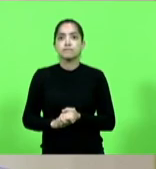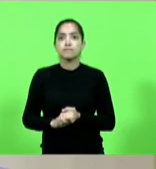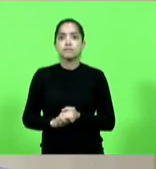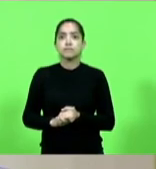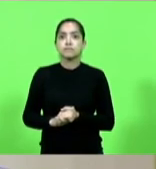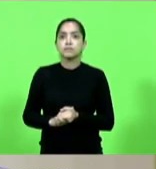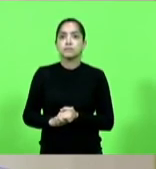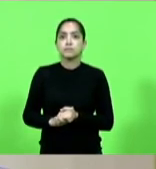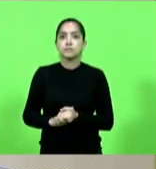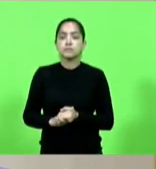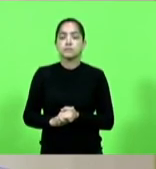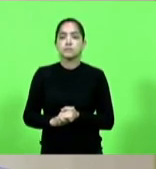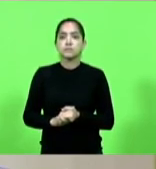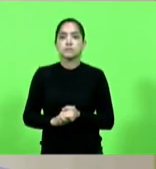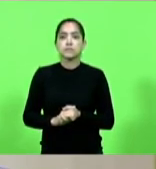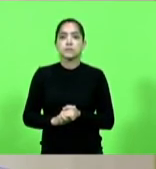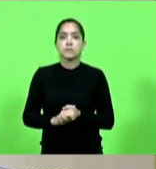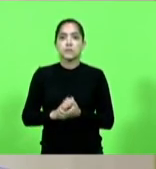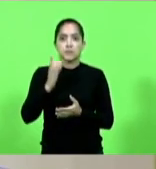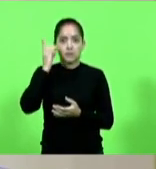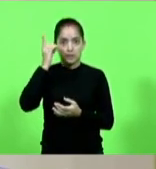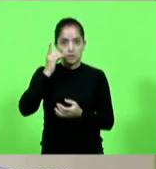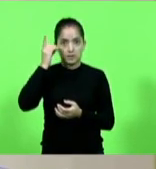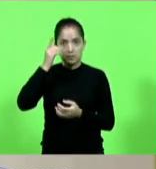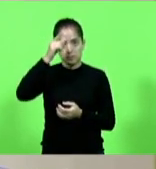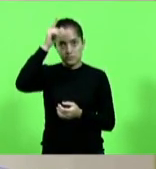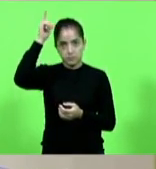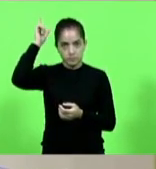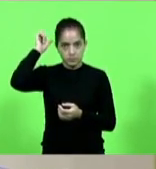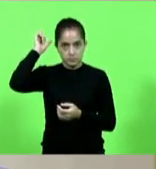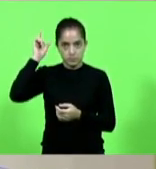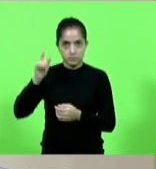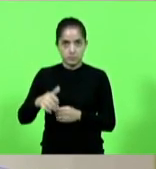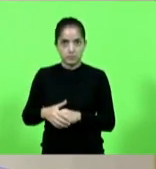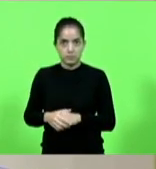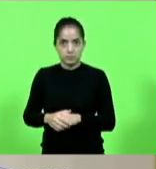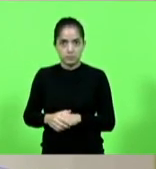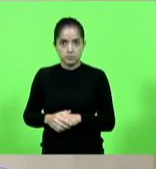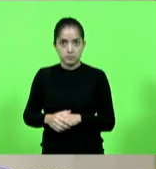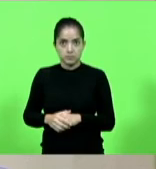deputado Sargento Lima. Deputado Sargento Lima. Não,